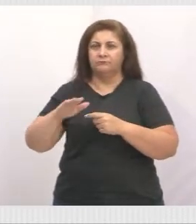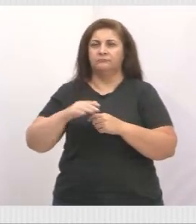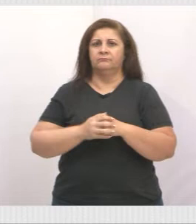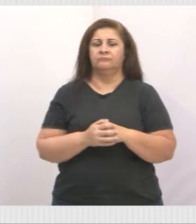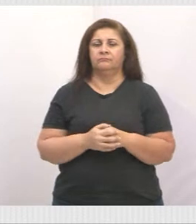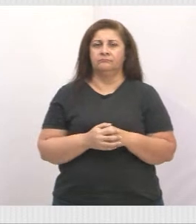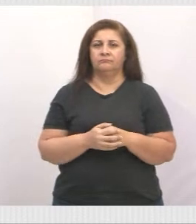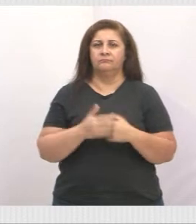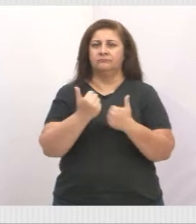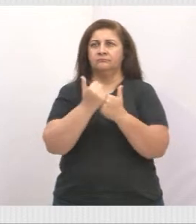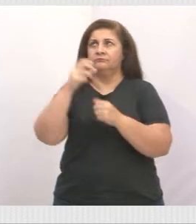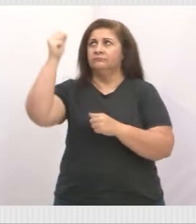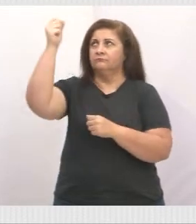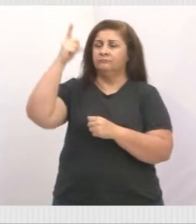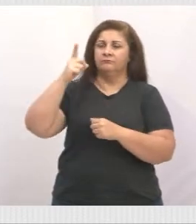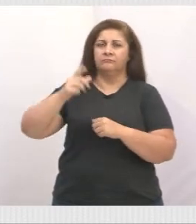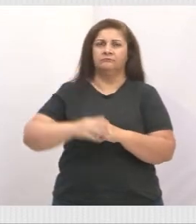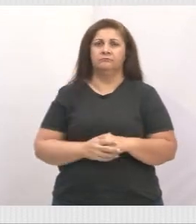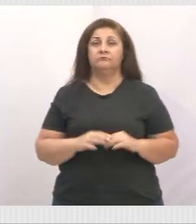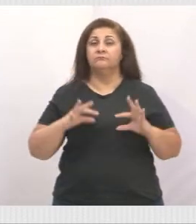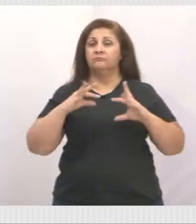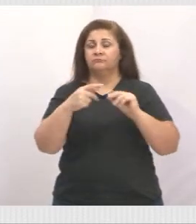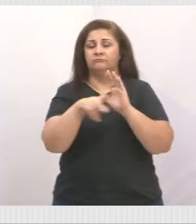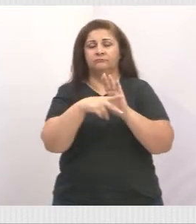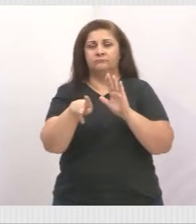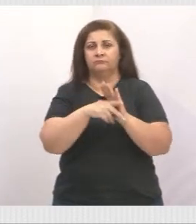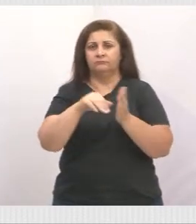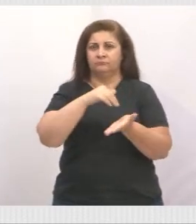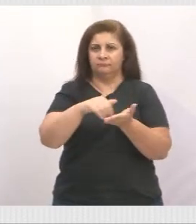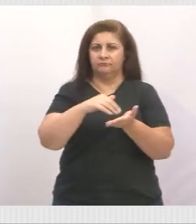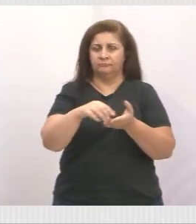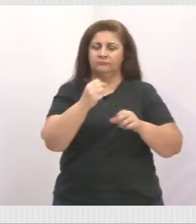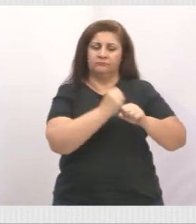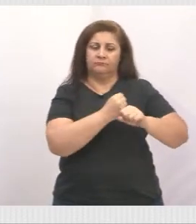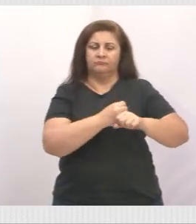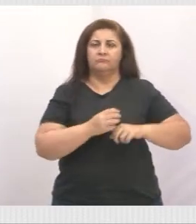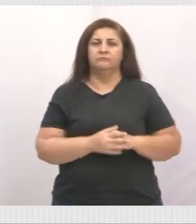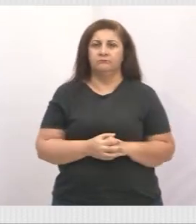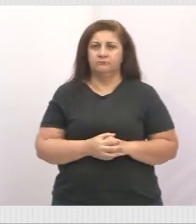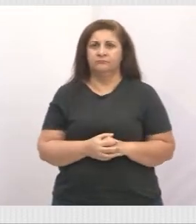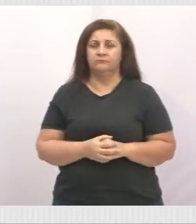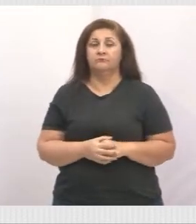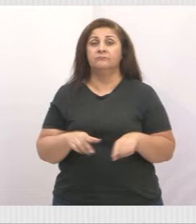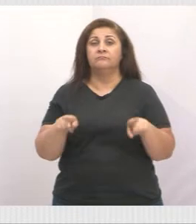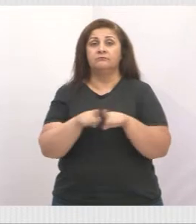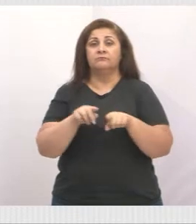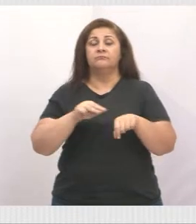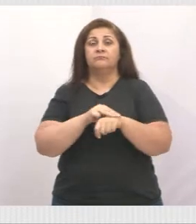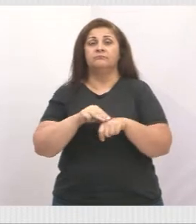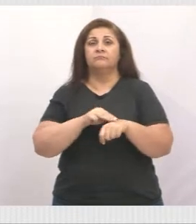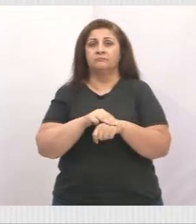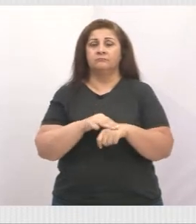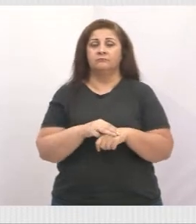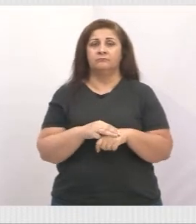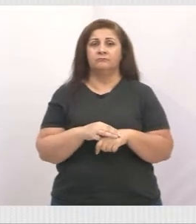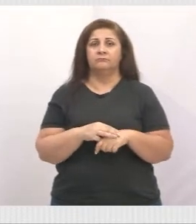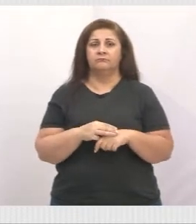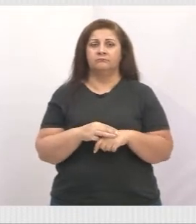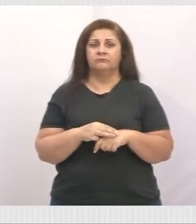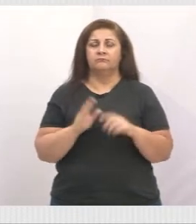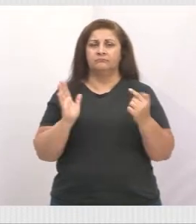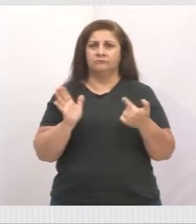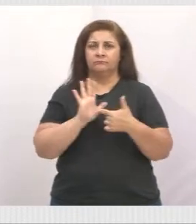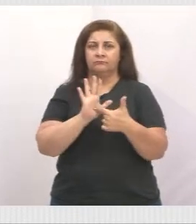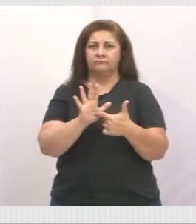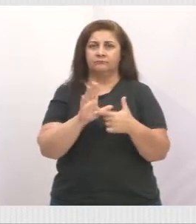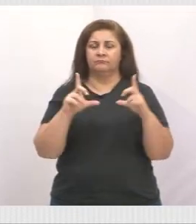troca de iluminação, que tudo cabe à infraestrutura. E, em especial, conversamos sobre essa próxima foto que